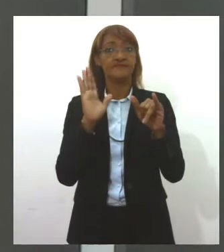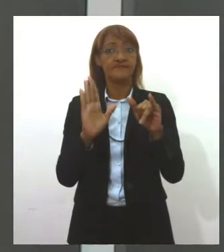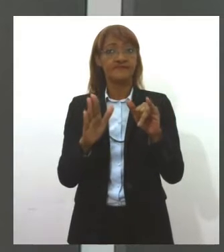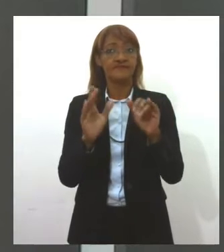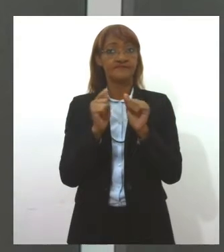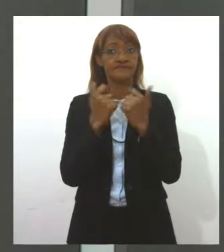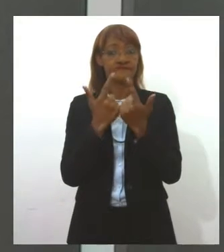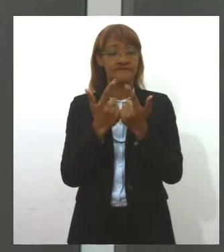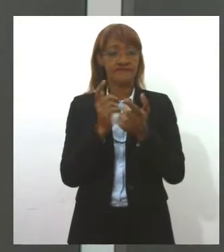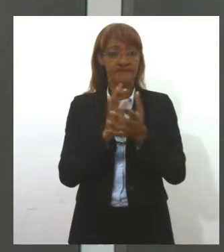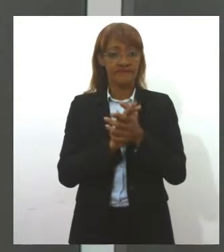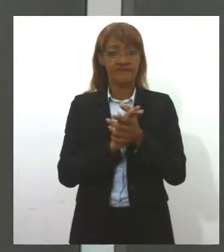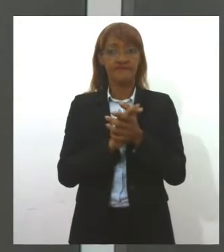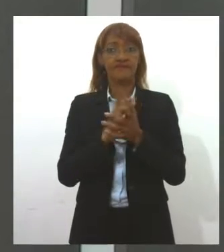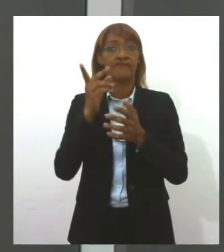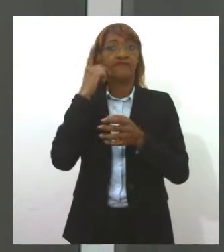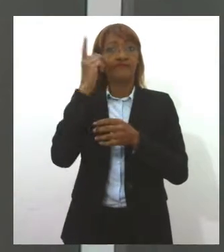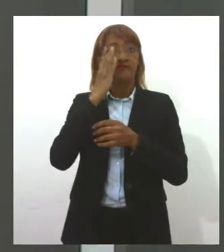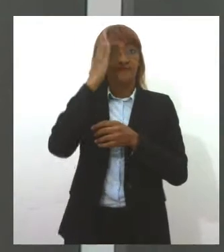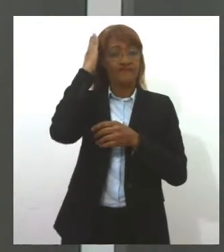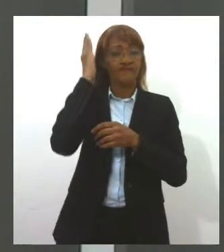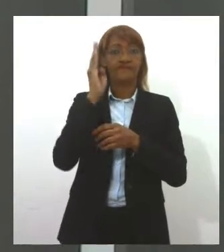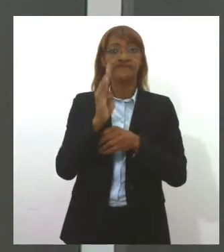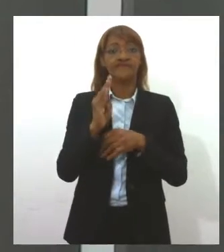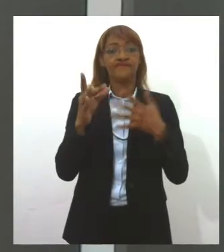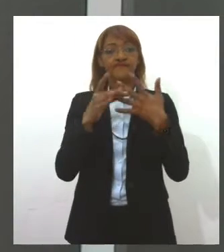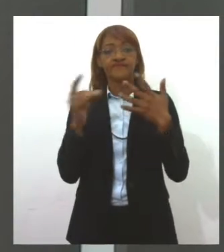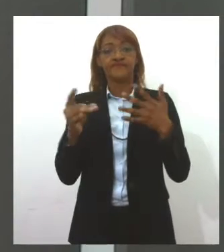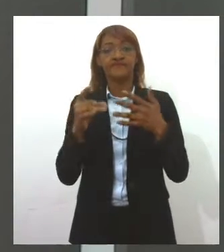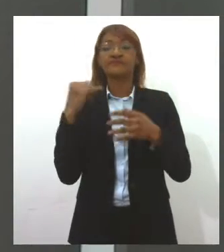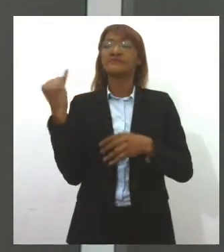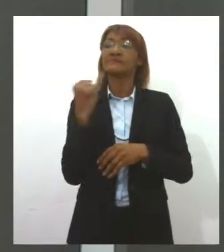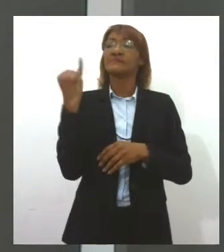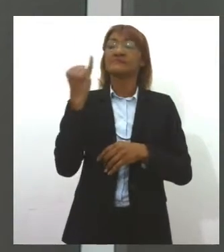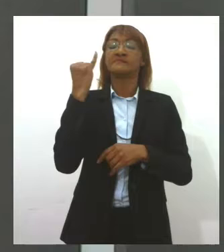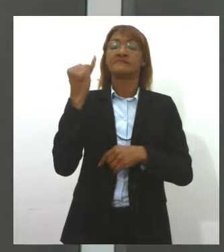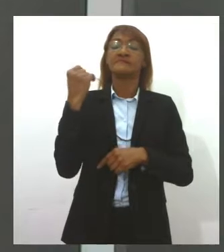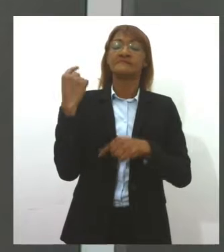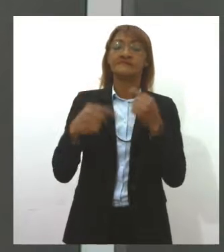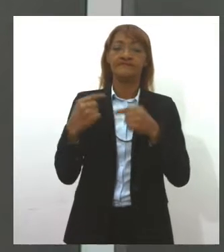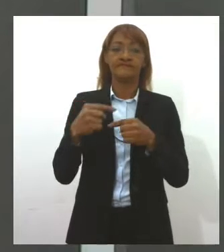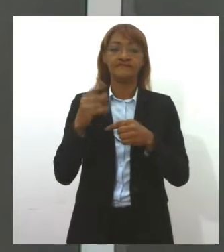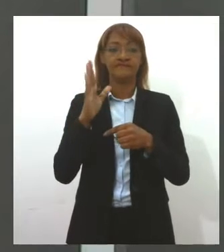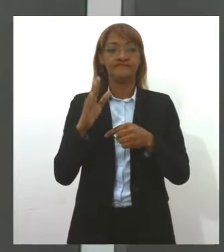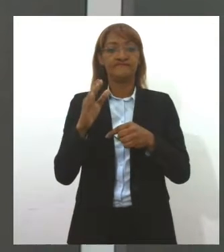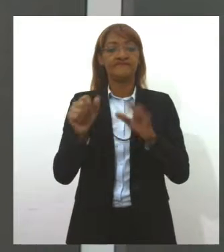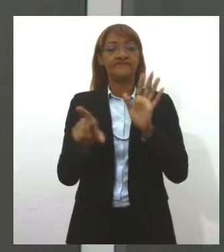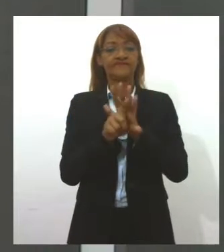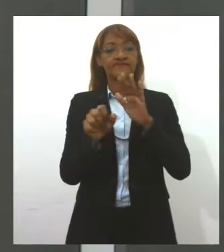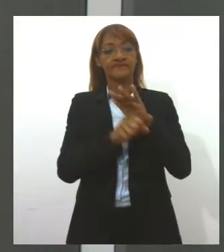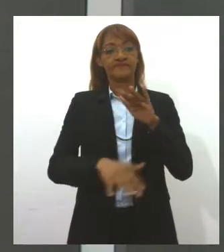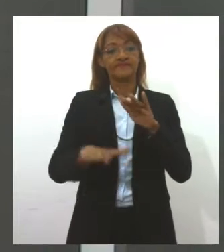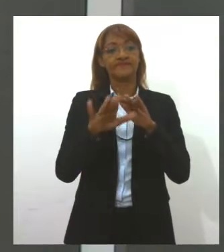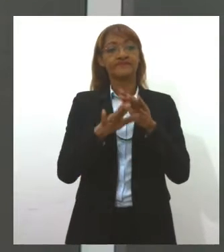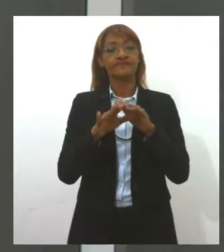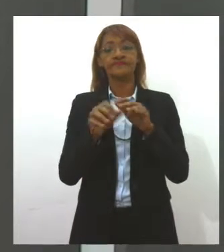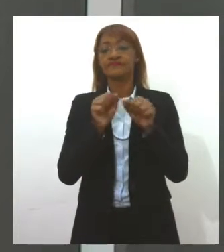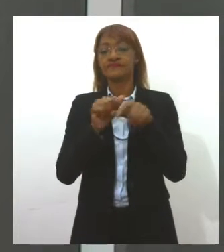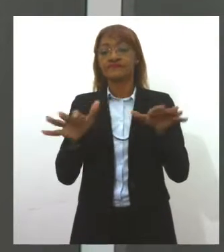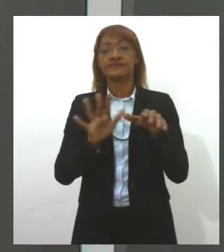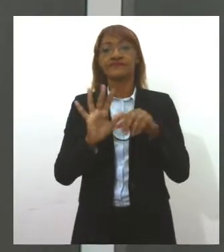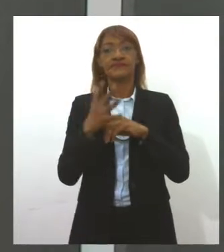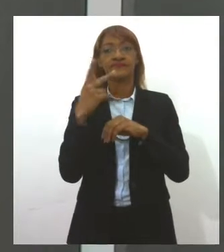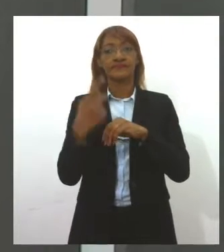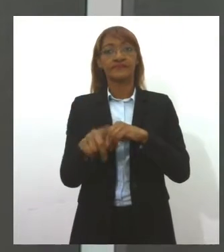Deputado Irã Barbosa destaca a importância do seminário que debate a nova lei de saneamento. Pandemia em Sergipe, pelo quarto